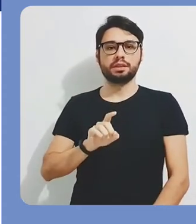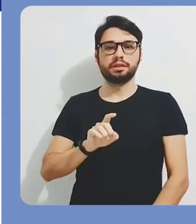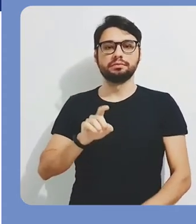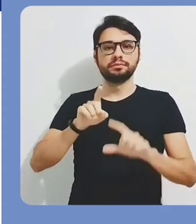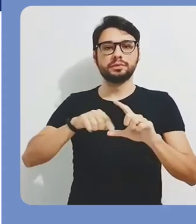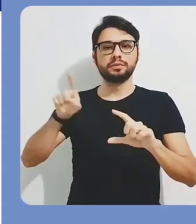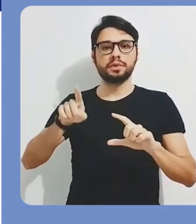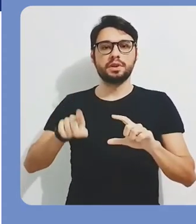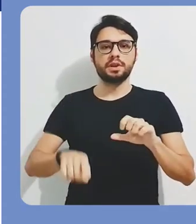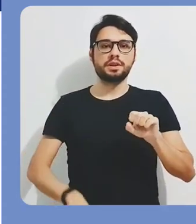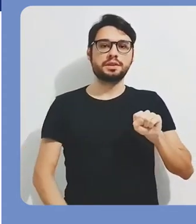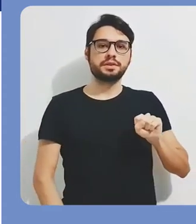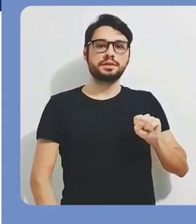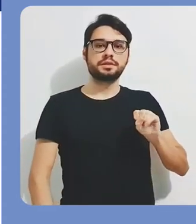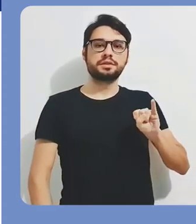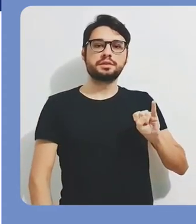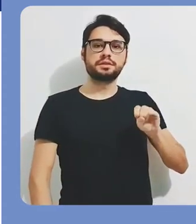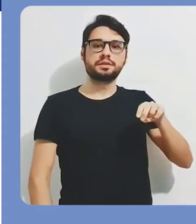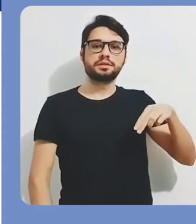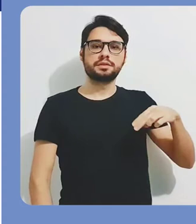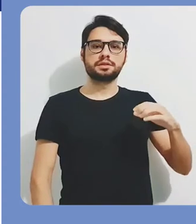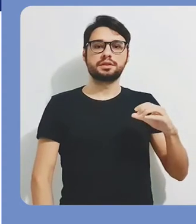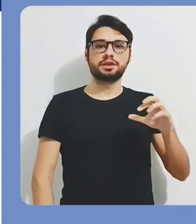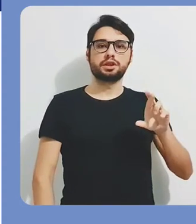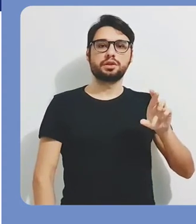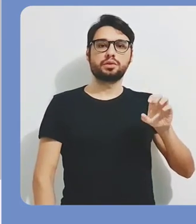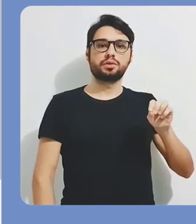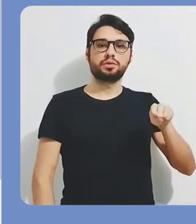selecionar a opção Sincronizar Corte.